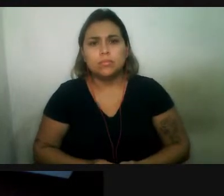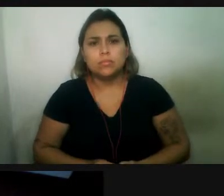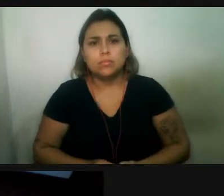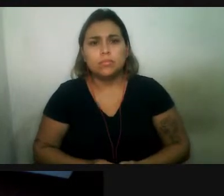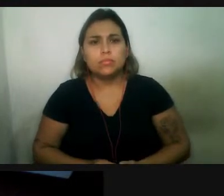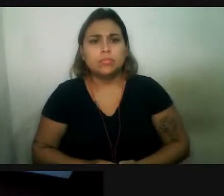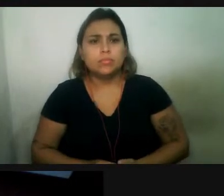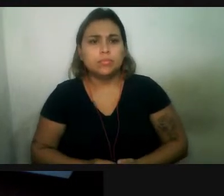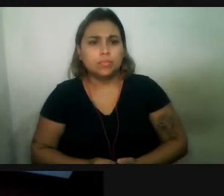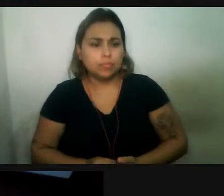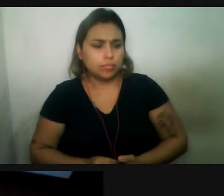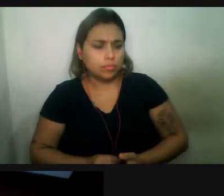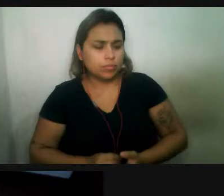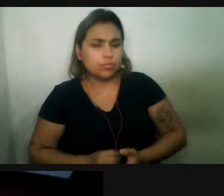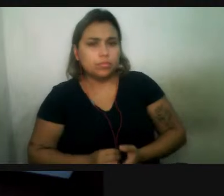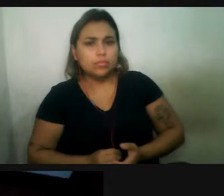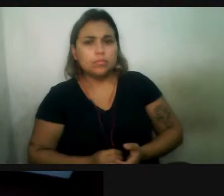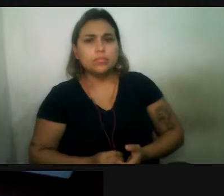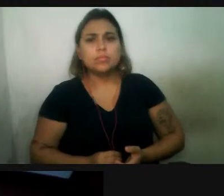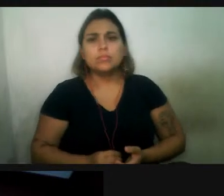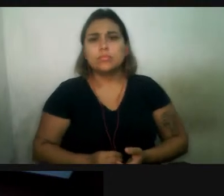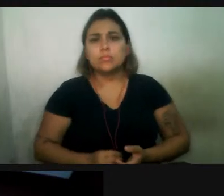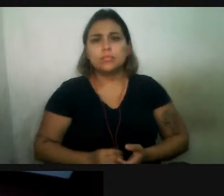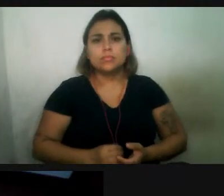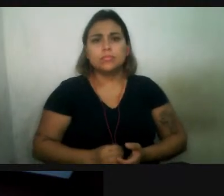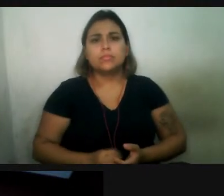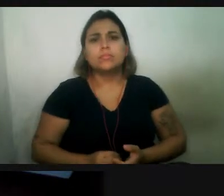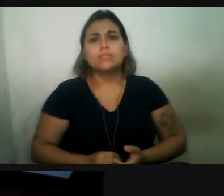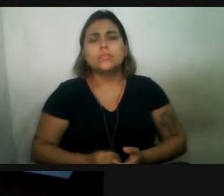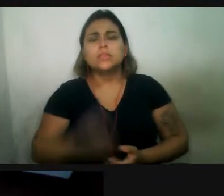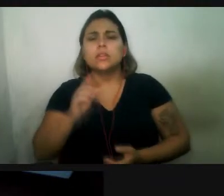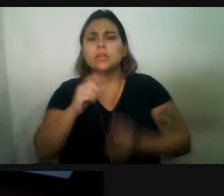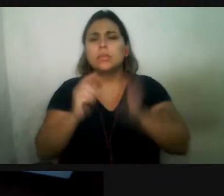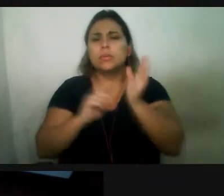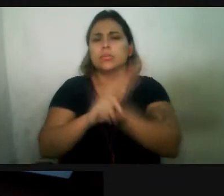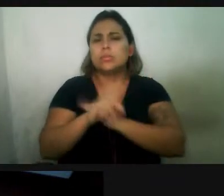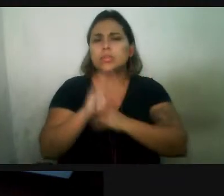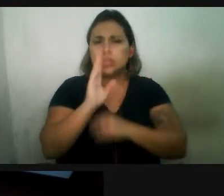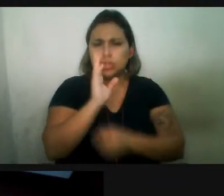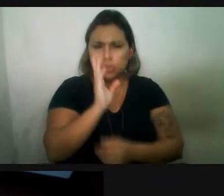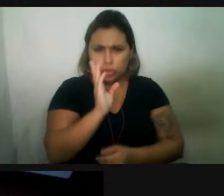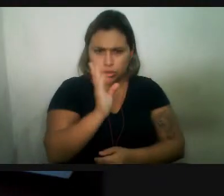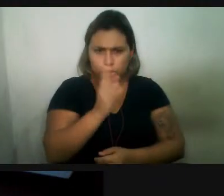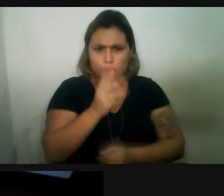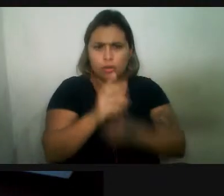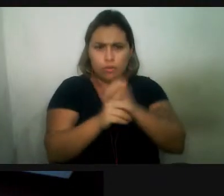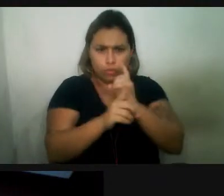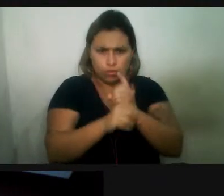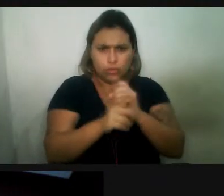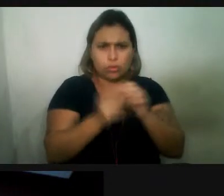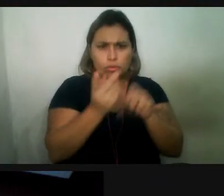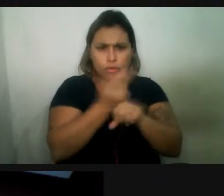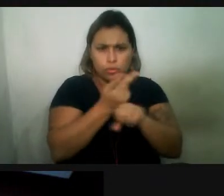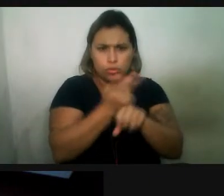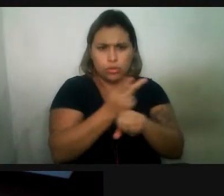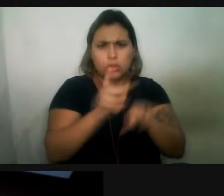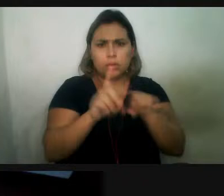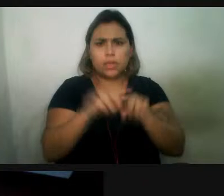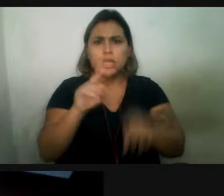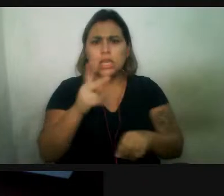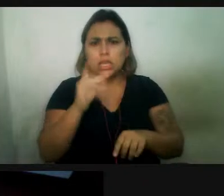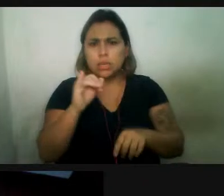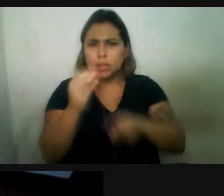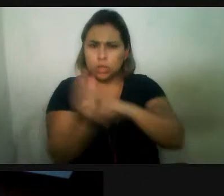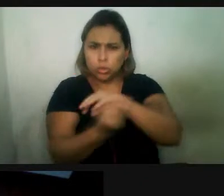Lenise Rodrigues, Tomé Assu, para... Já registraram ou visualizaram híbridos em cetáceos? Tem algum grupo onde isso